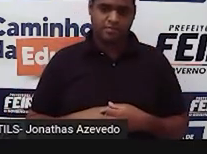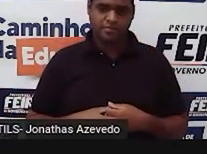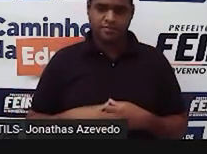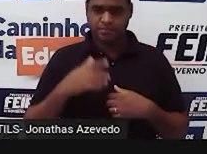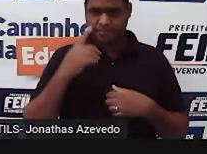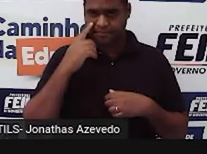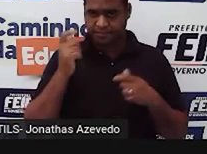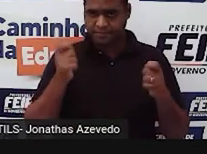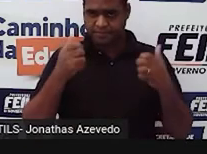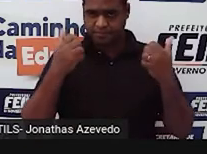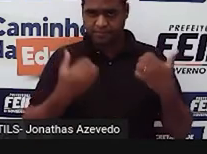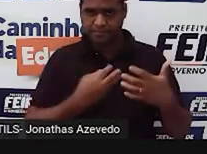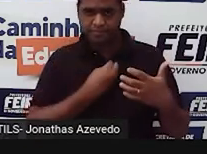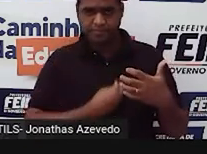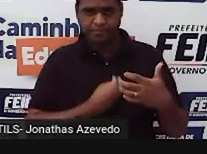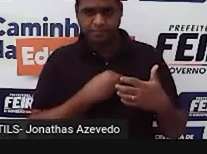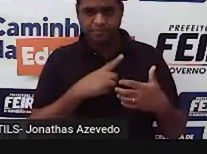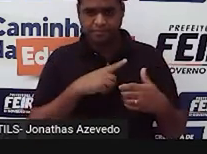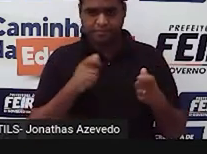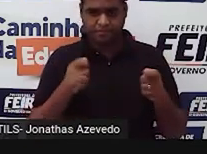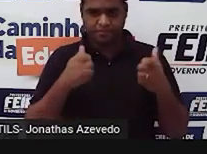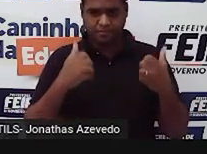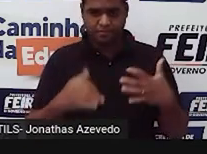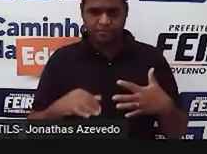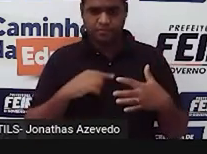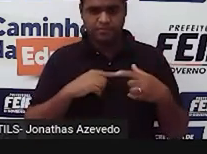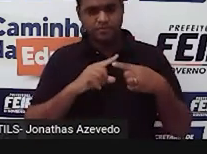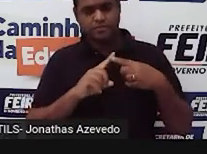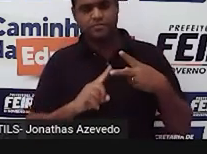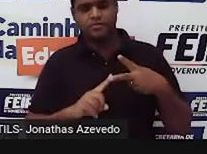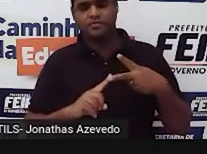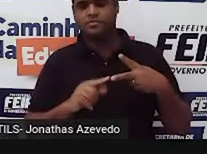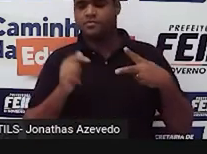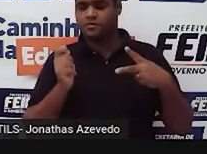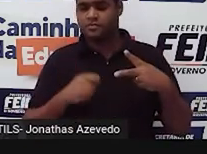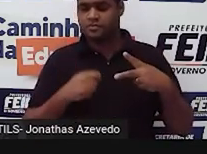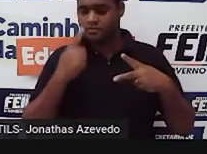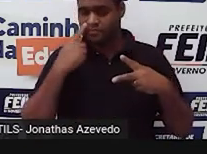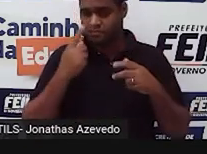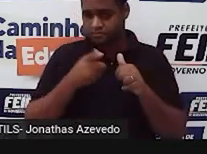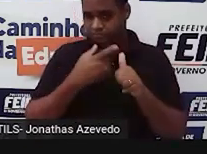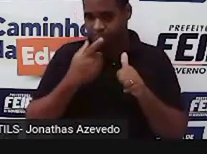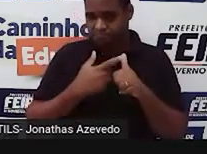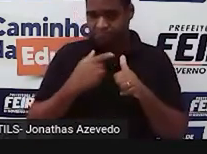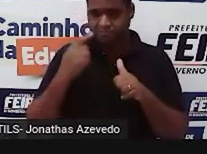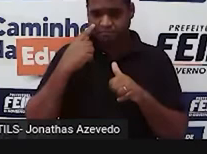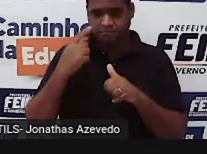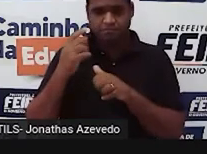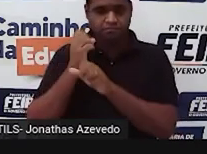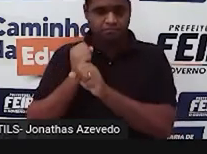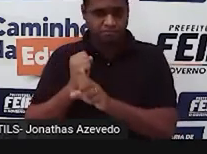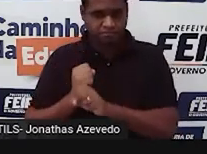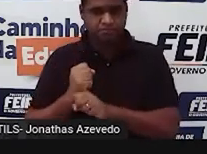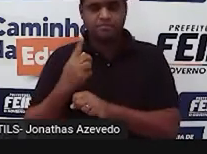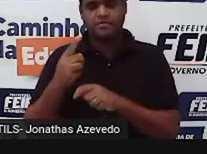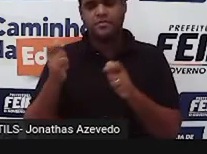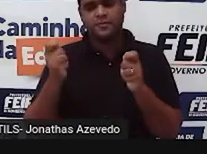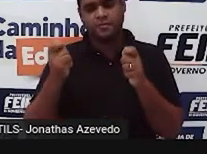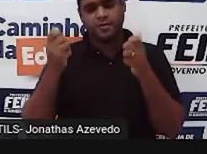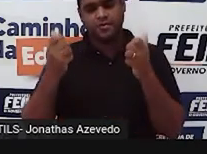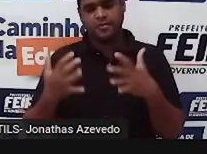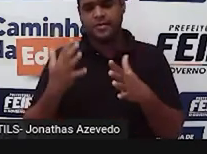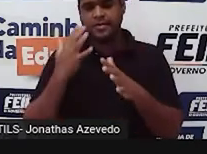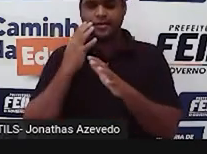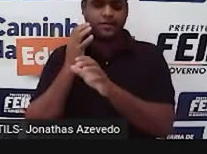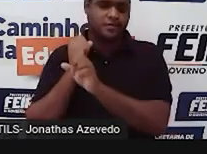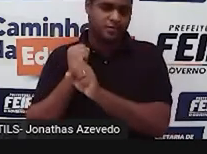existência. Tem duas partes a essa condição. A primeira parte fala que a medida de um lado é menor que